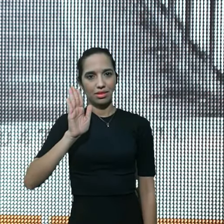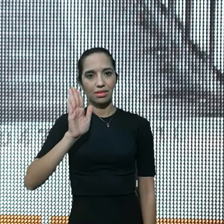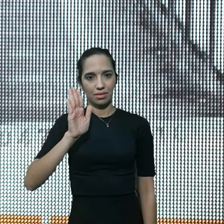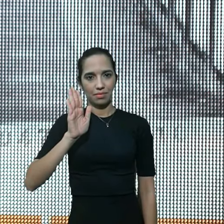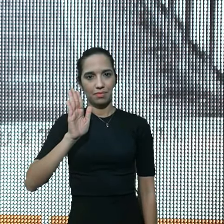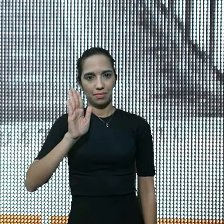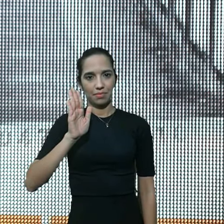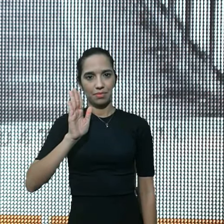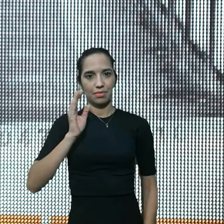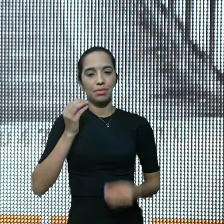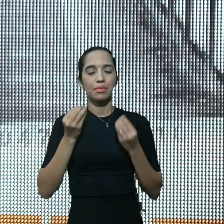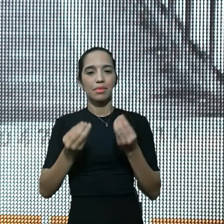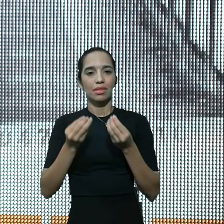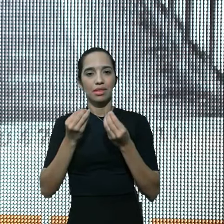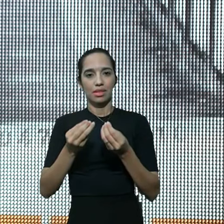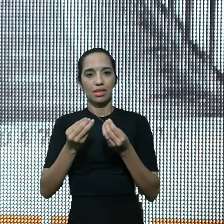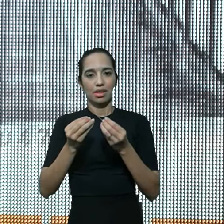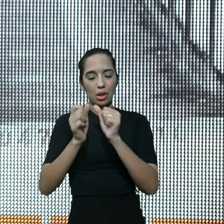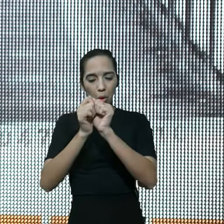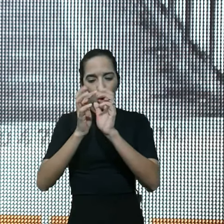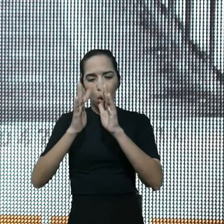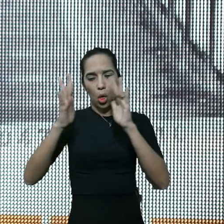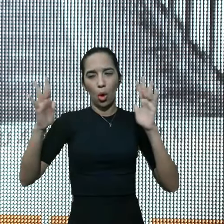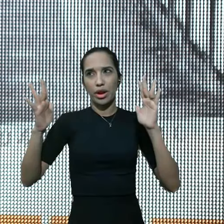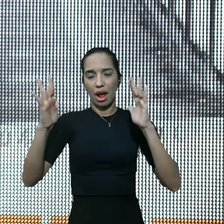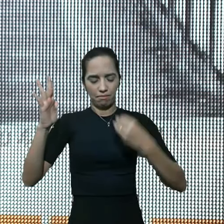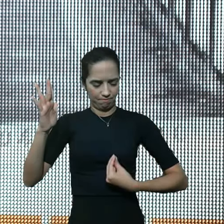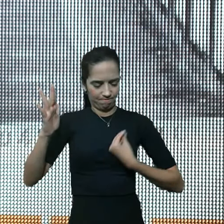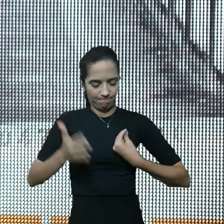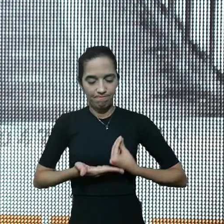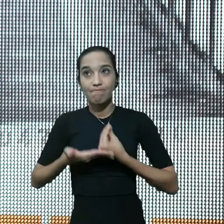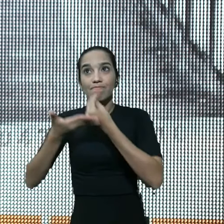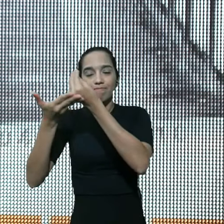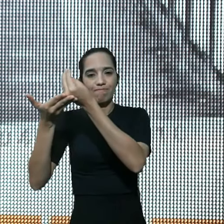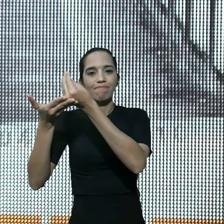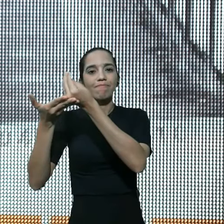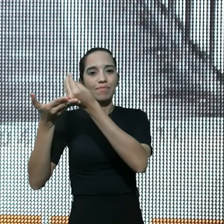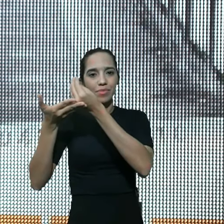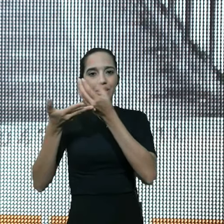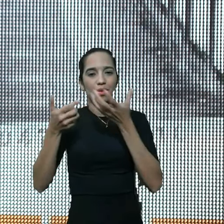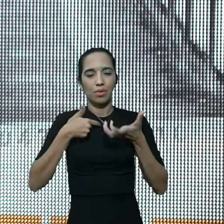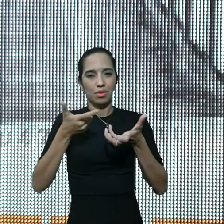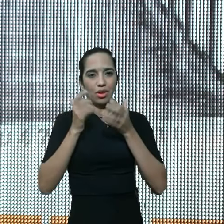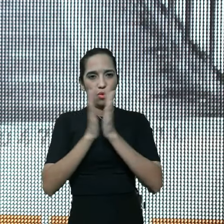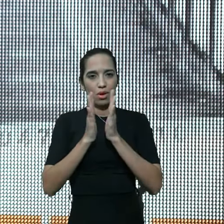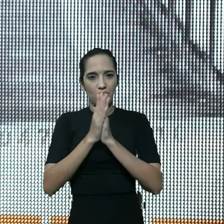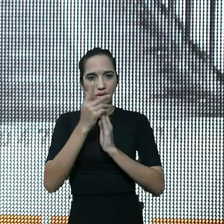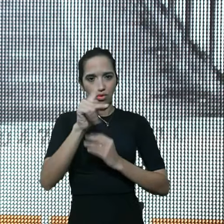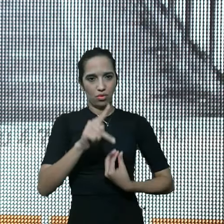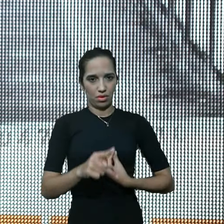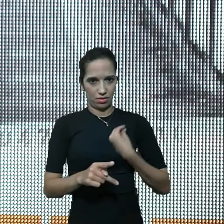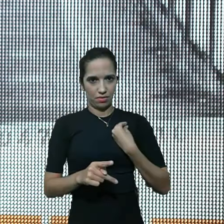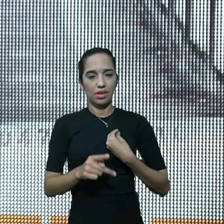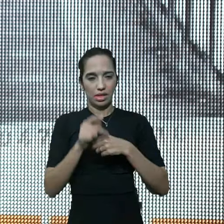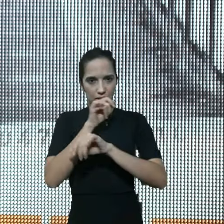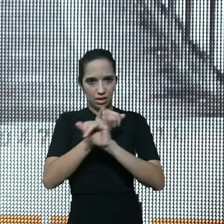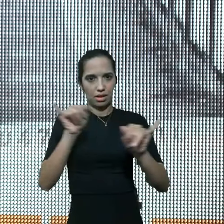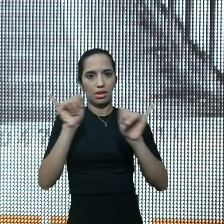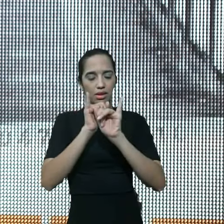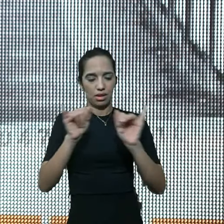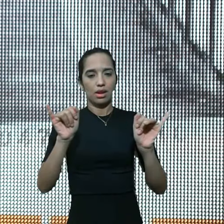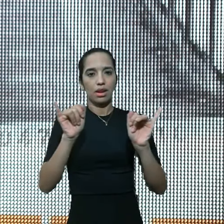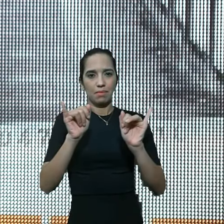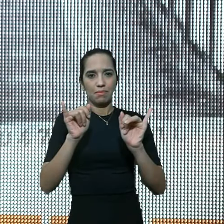viver, para a glória, dele, eu quero orar, por você, eu quero declarar, sobre você, essa